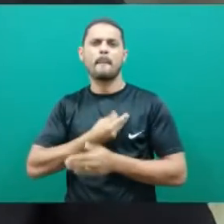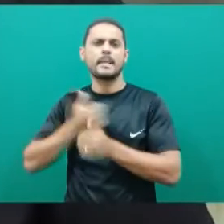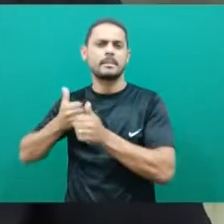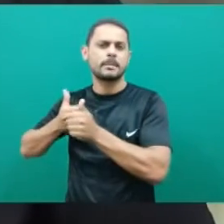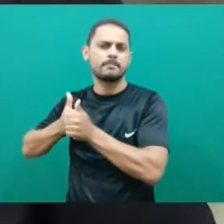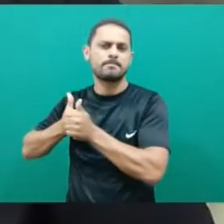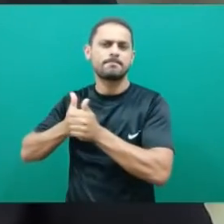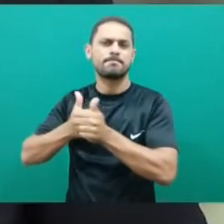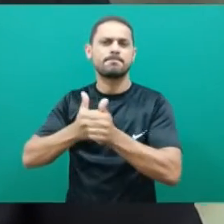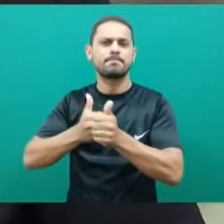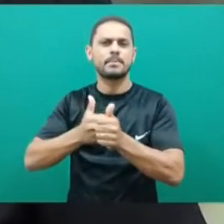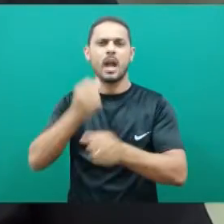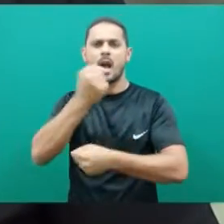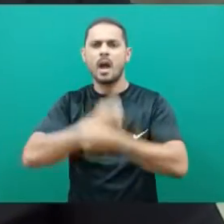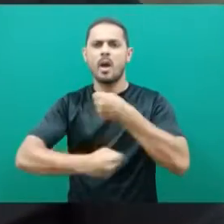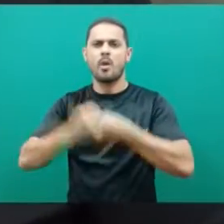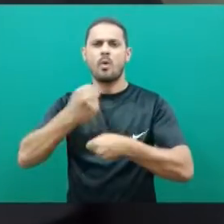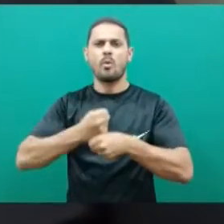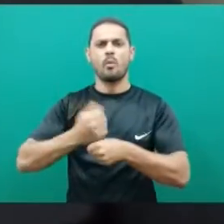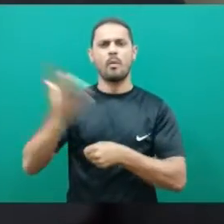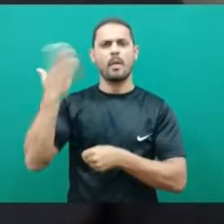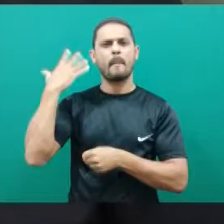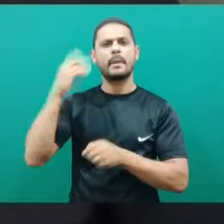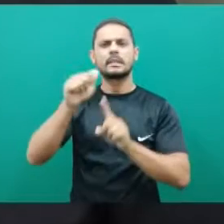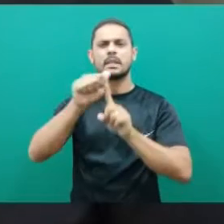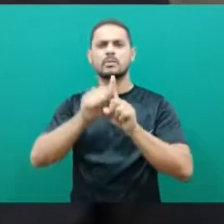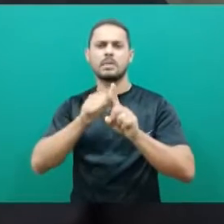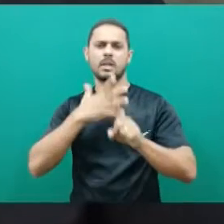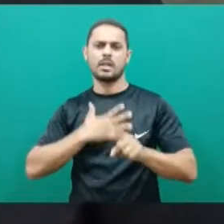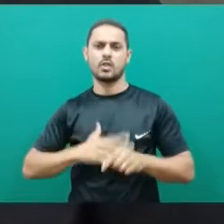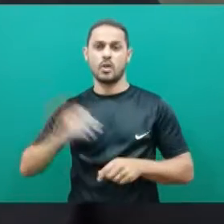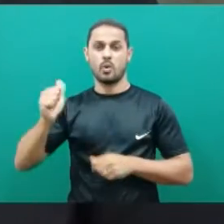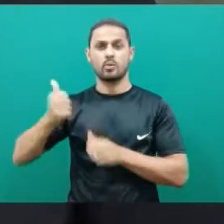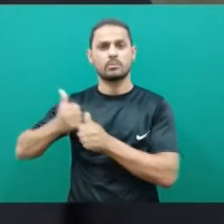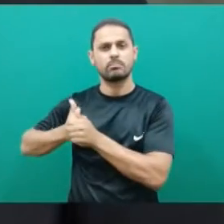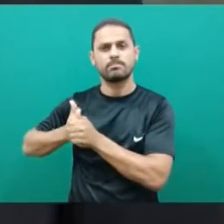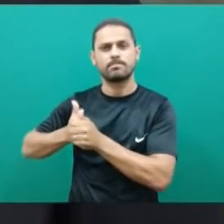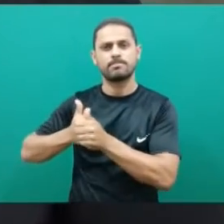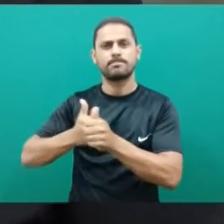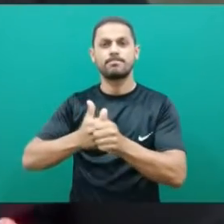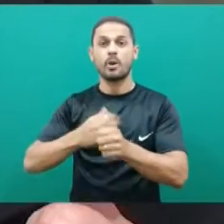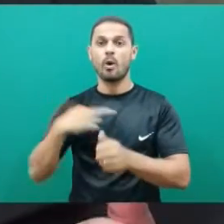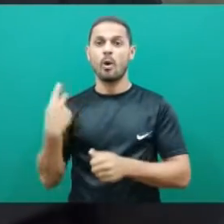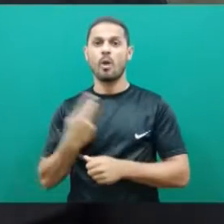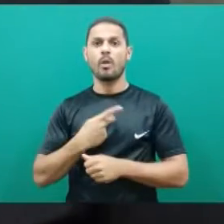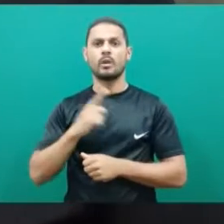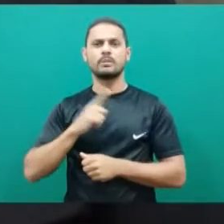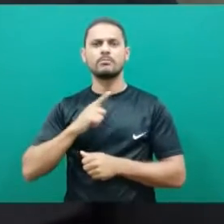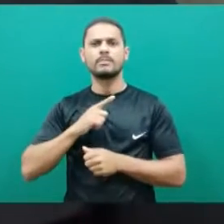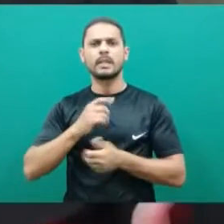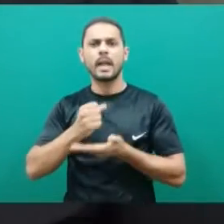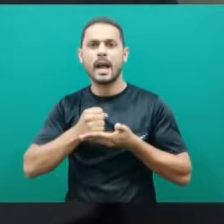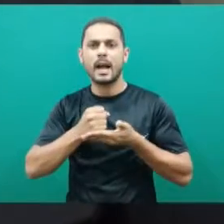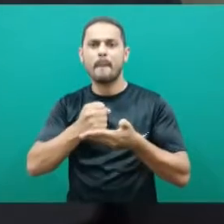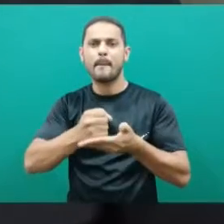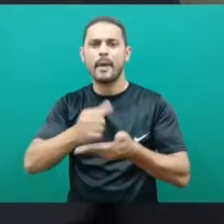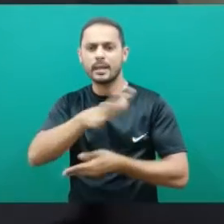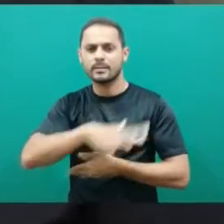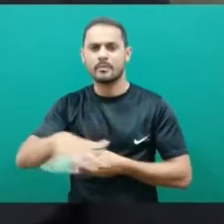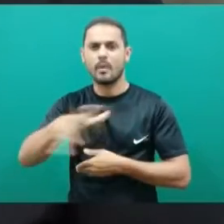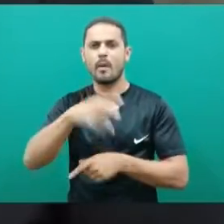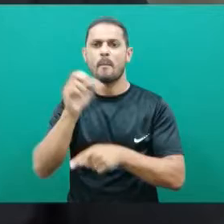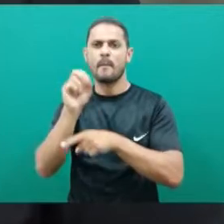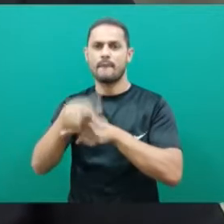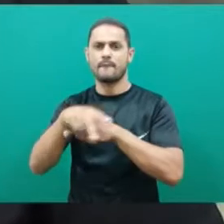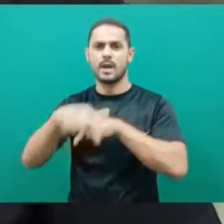participar e atendê-las a gosto do ano passado. Então a gente tem auxiliado na